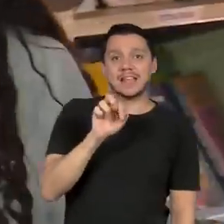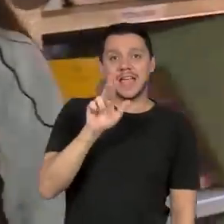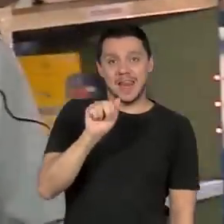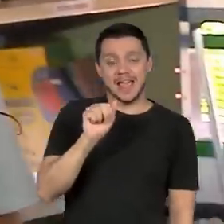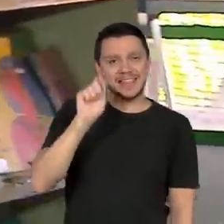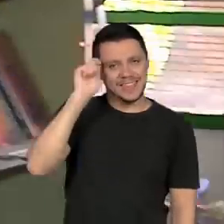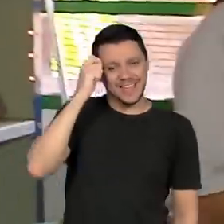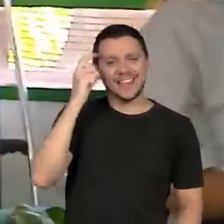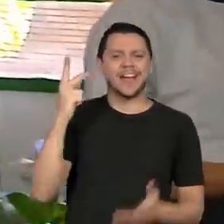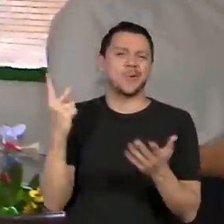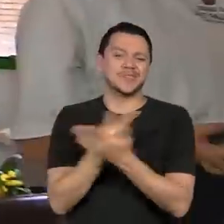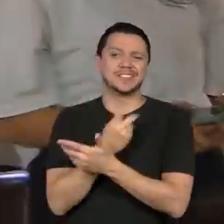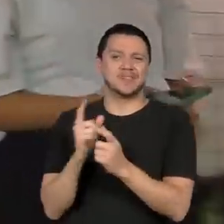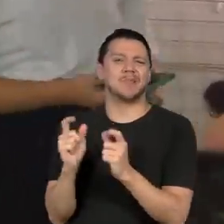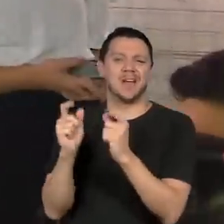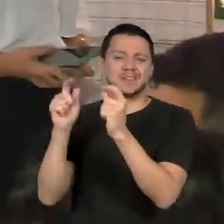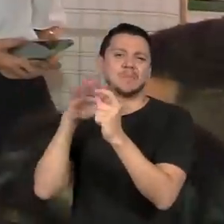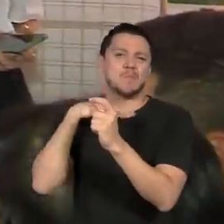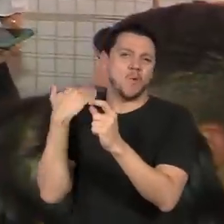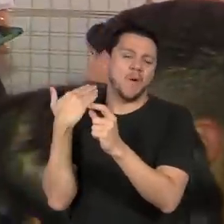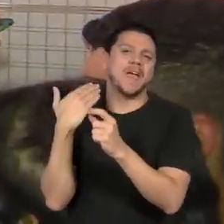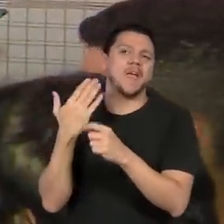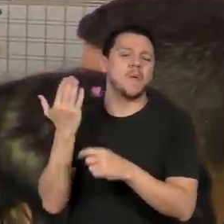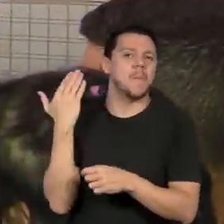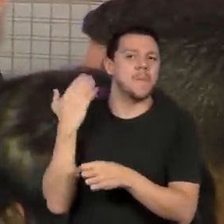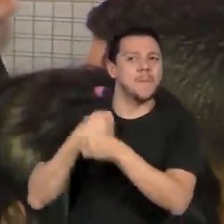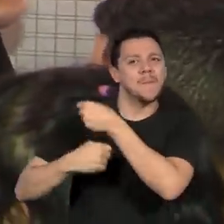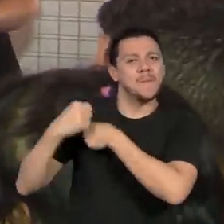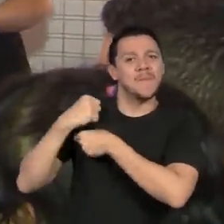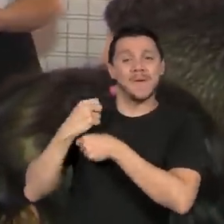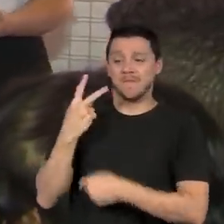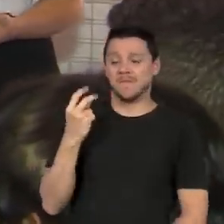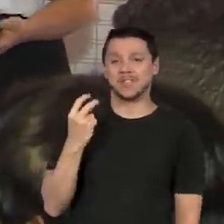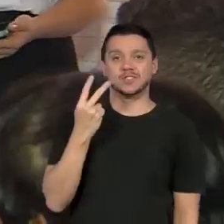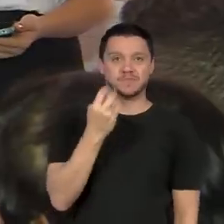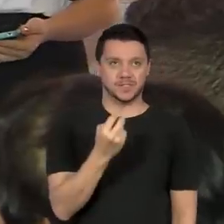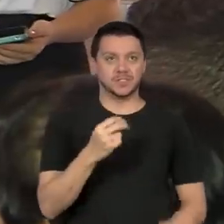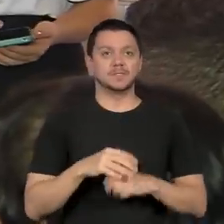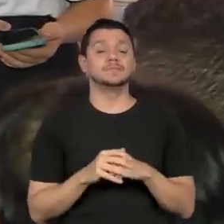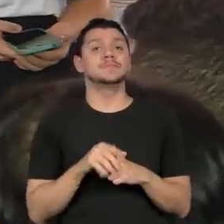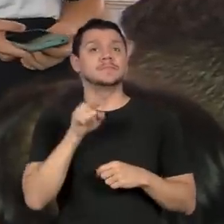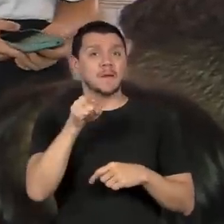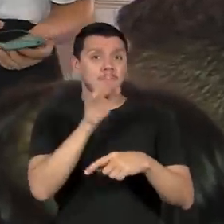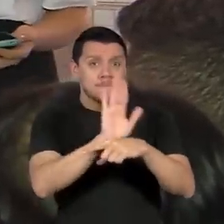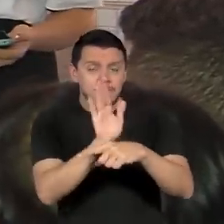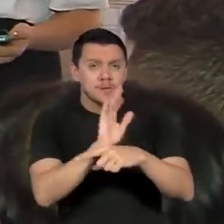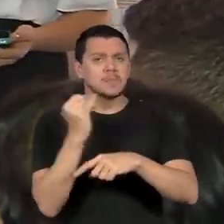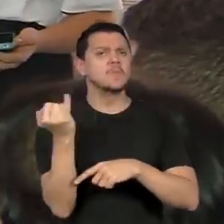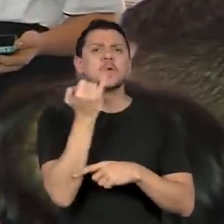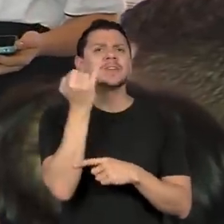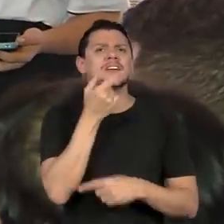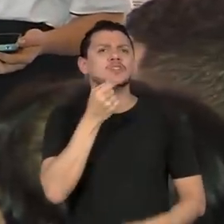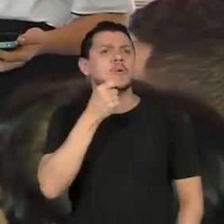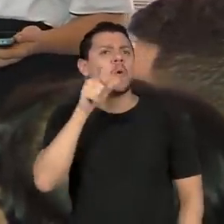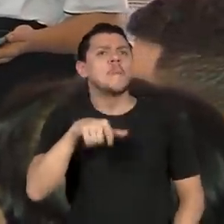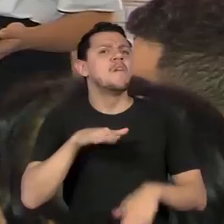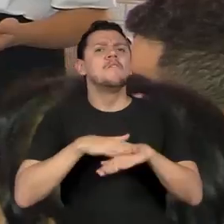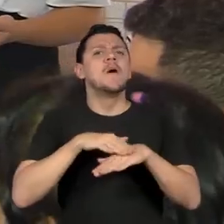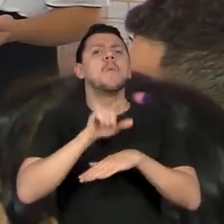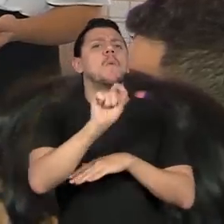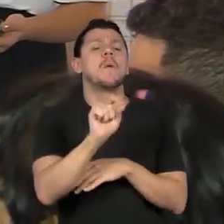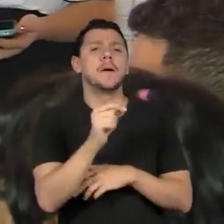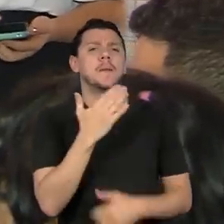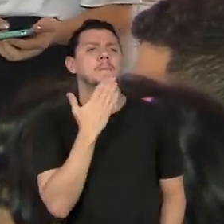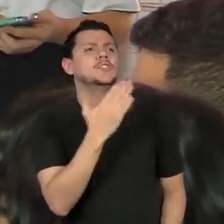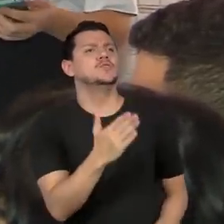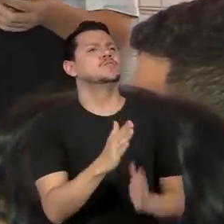filme teve uma coisa muito importante que o Boseman fez, que foi ele pediu para